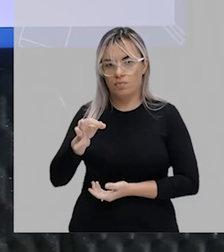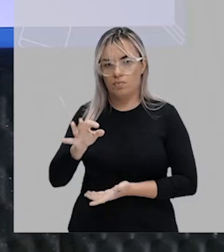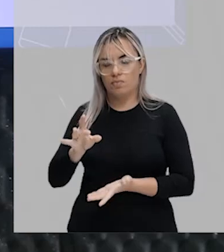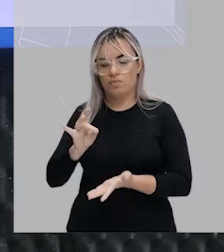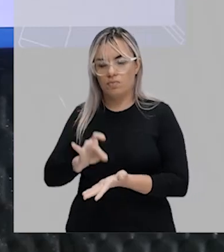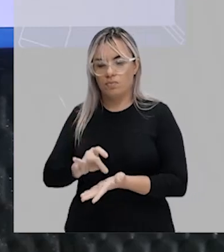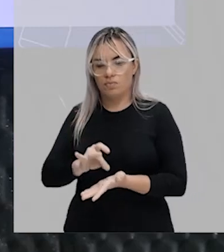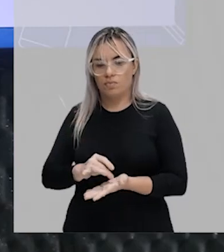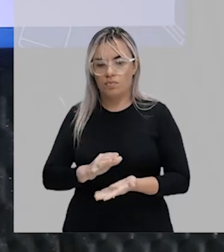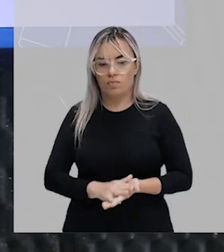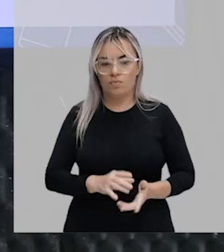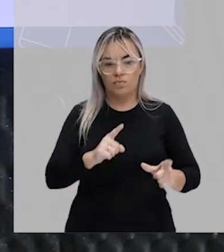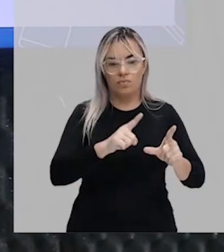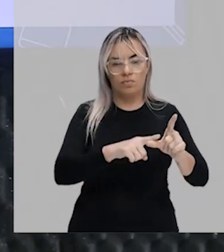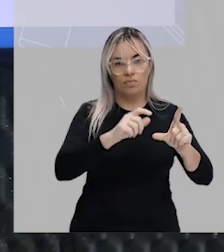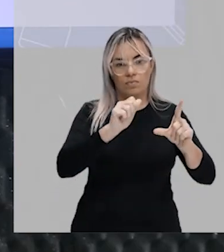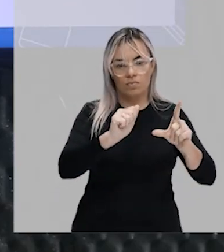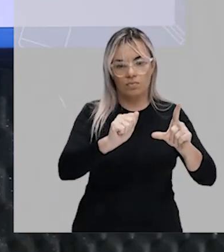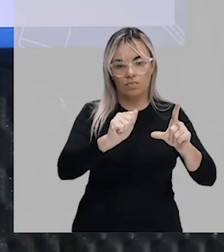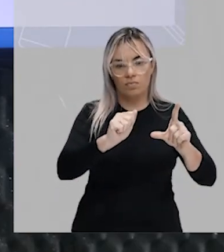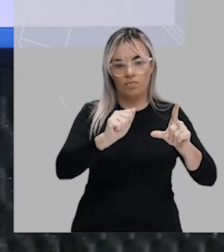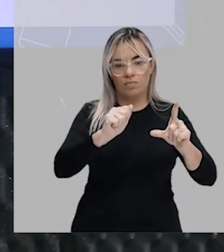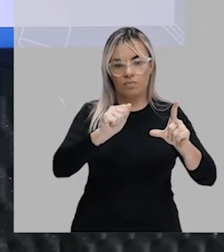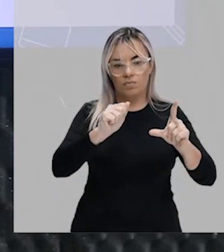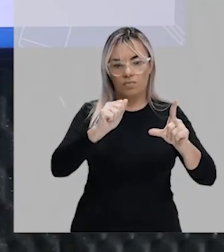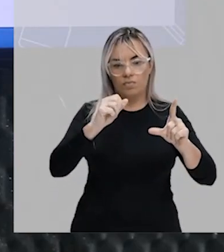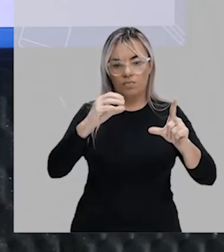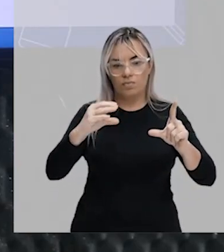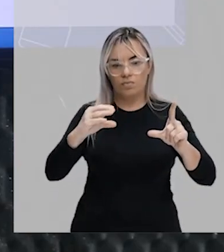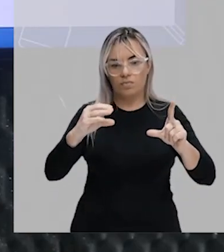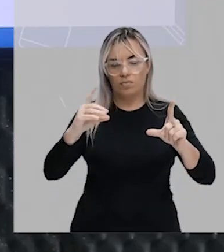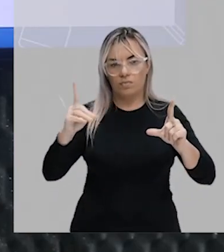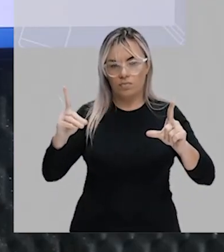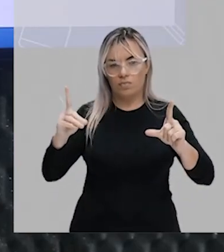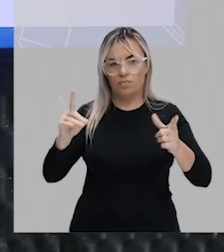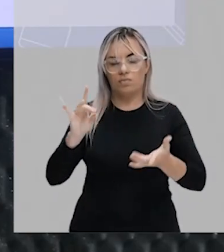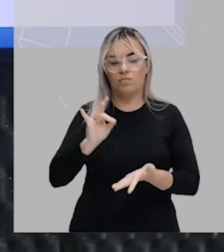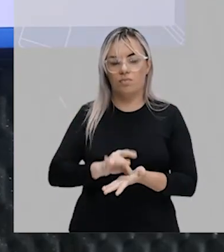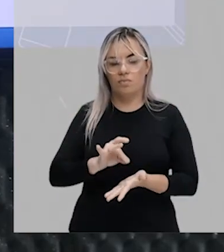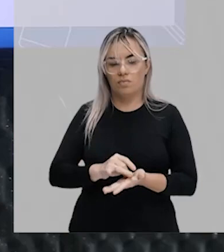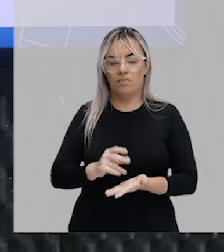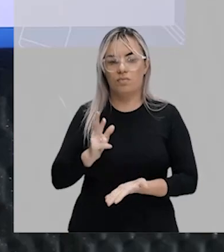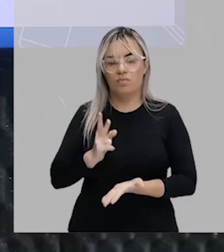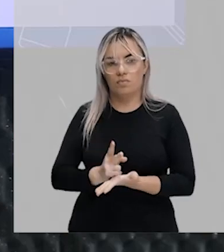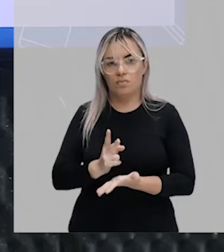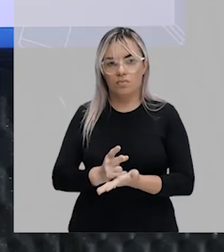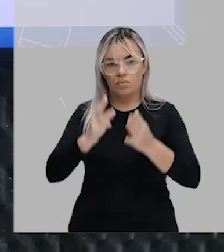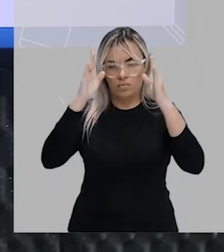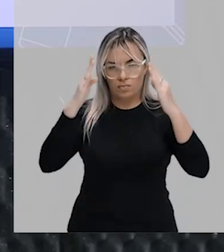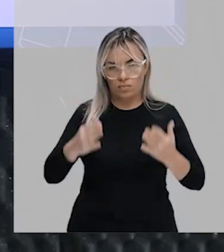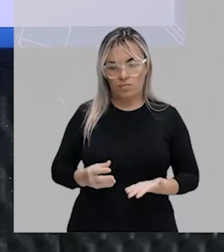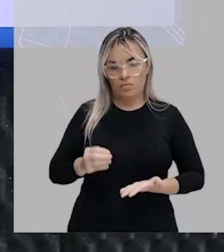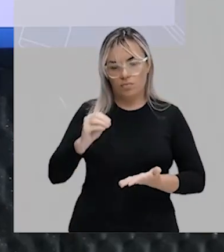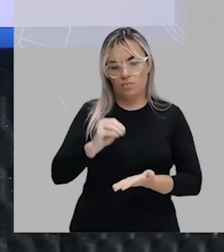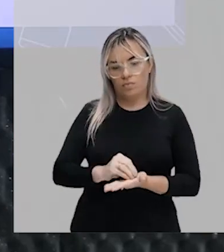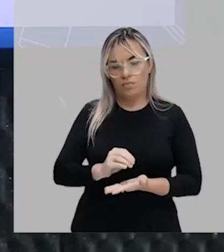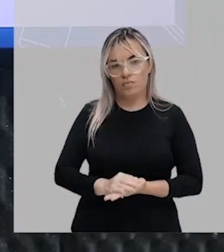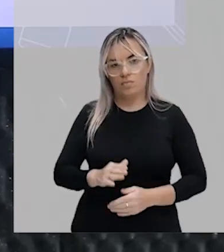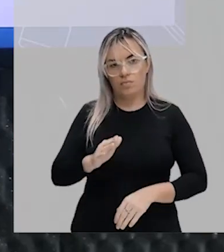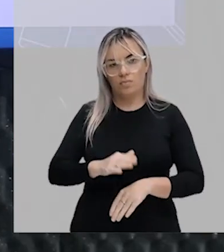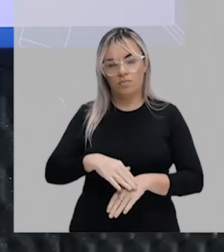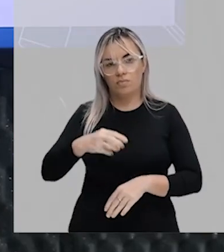verdadeiras as letras A, C e D. Vamos continuar aí porque ainda falta analisar mais 3, tá bom?